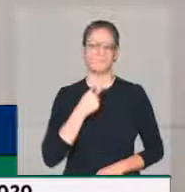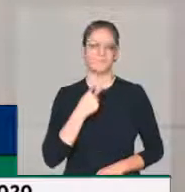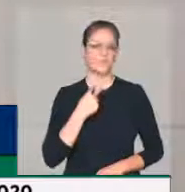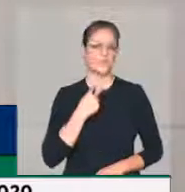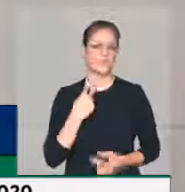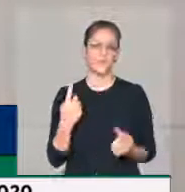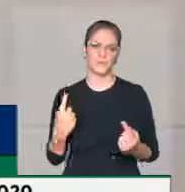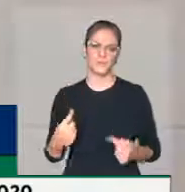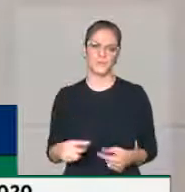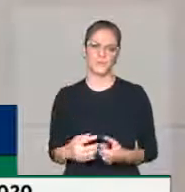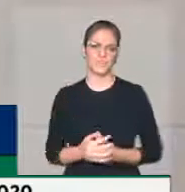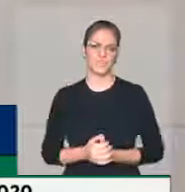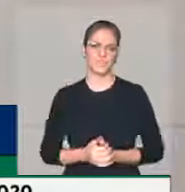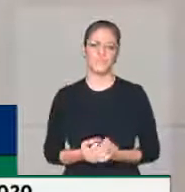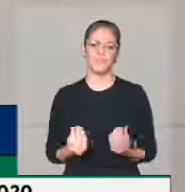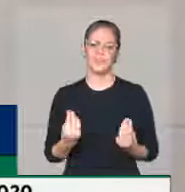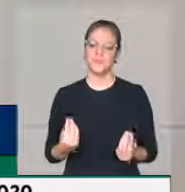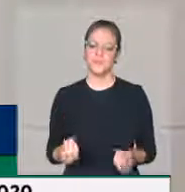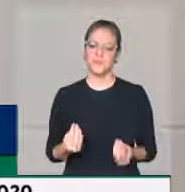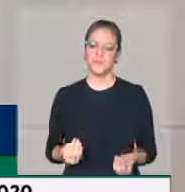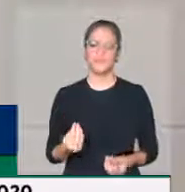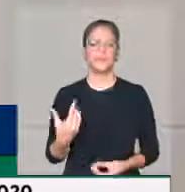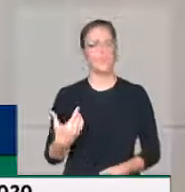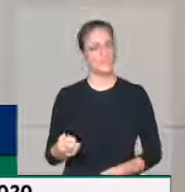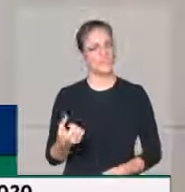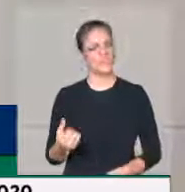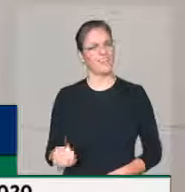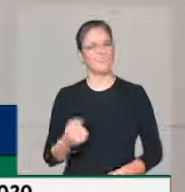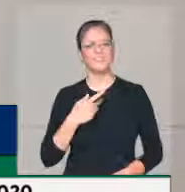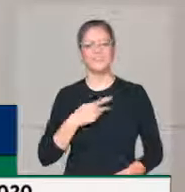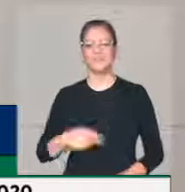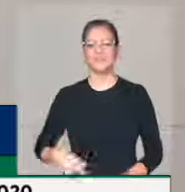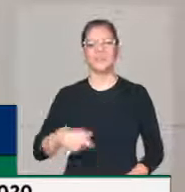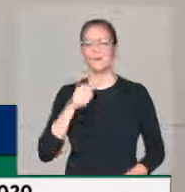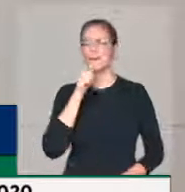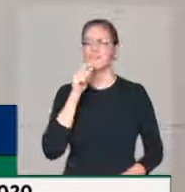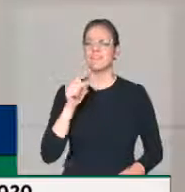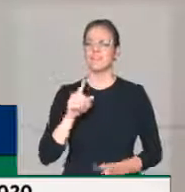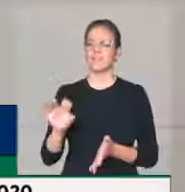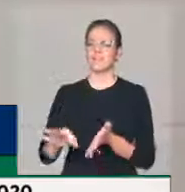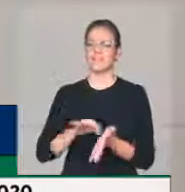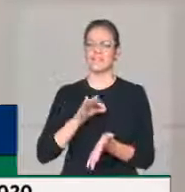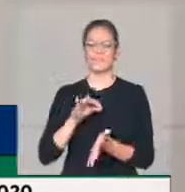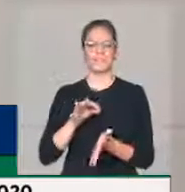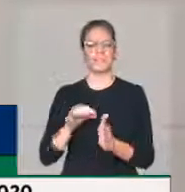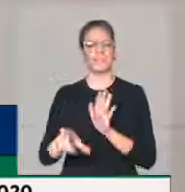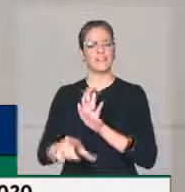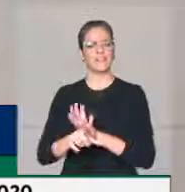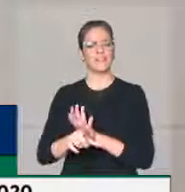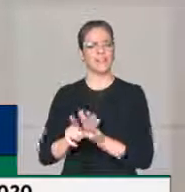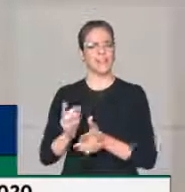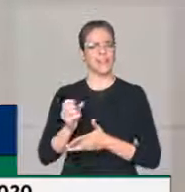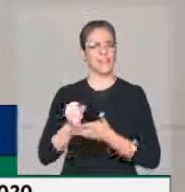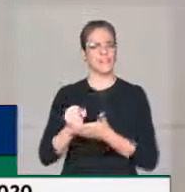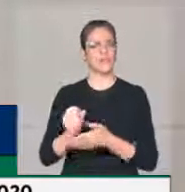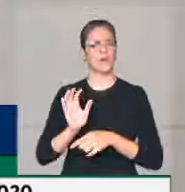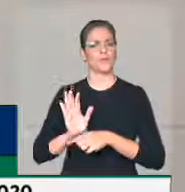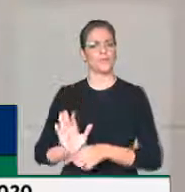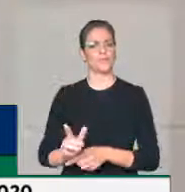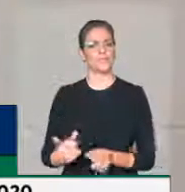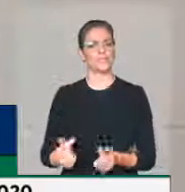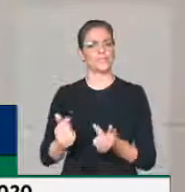República não tenha ainda sancionado a lei para auxílio aos estados e municípios e tenha se